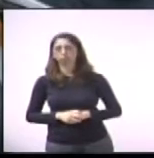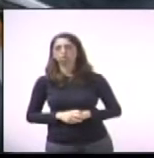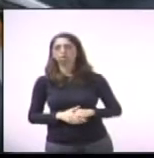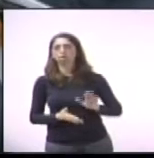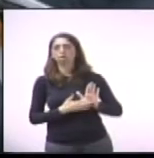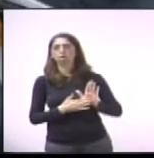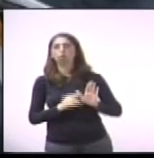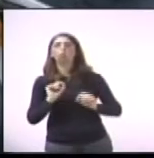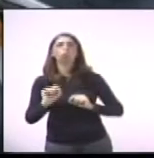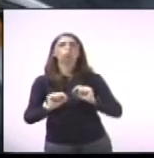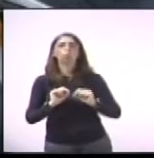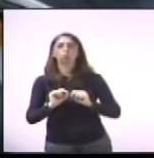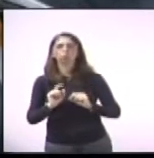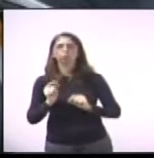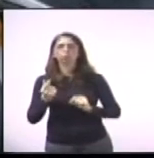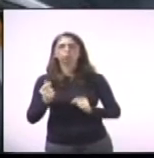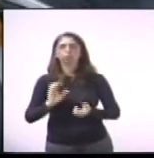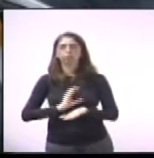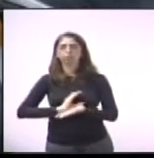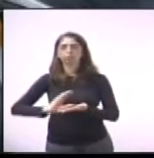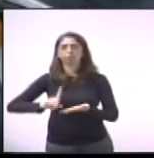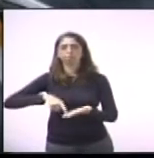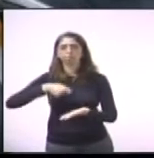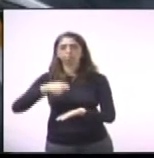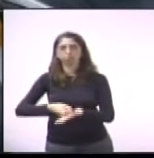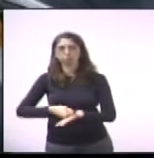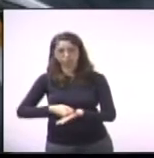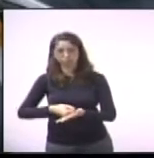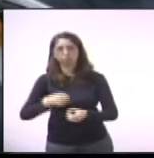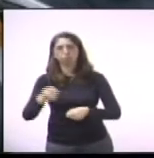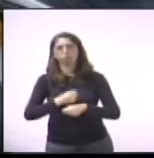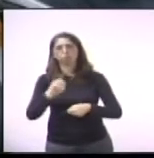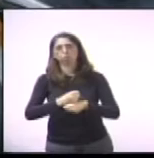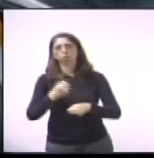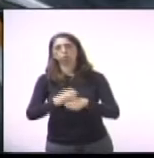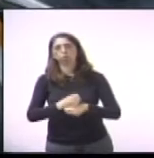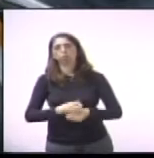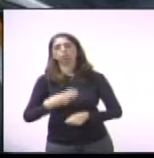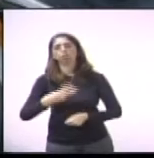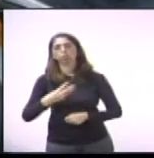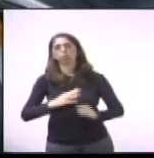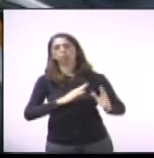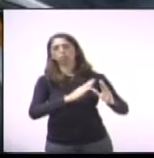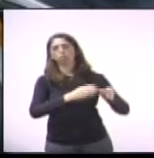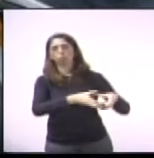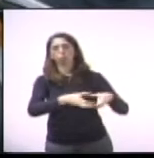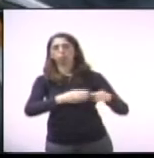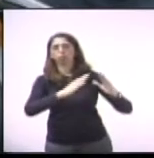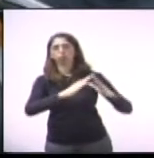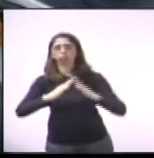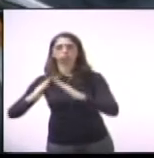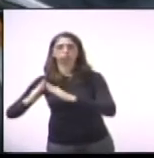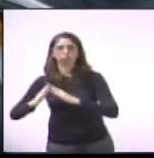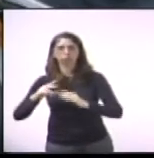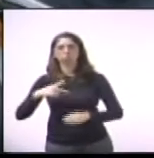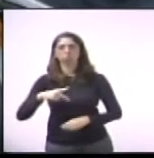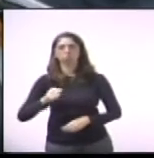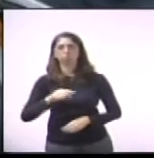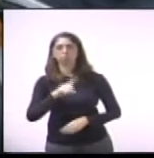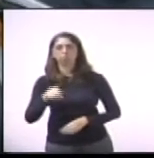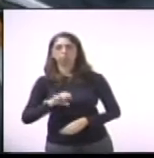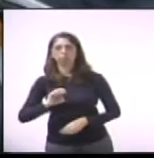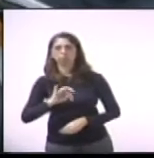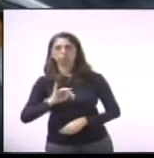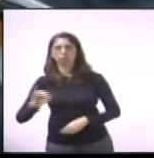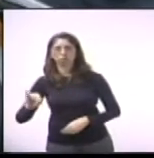financiamento público municipal do terceiro módulo do Residencial Pazete, bem como um balanço